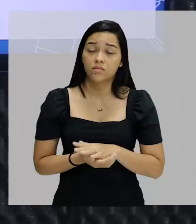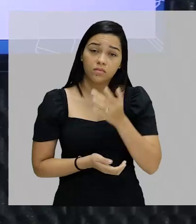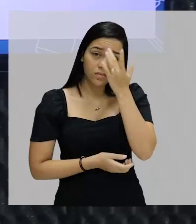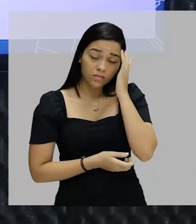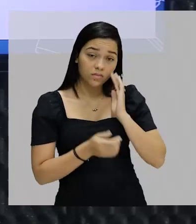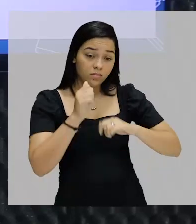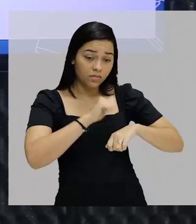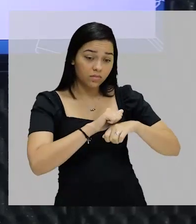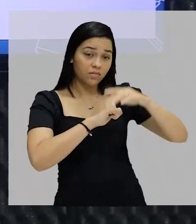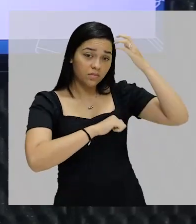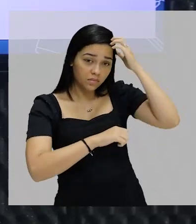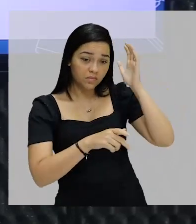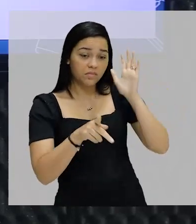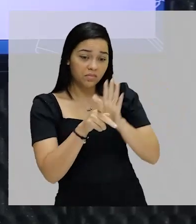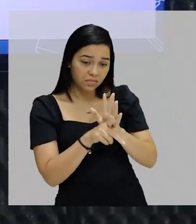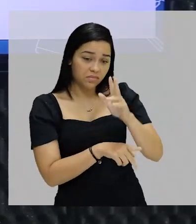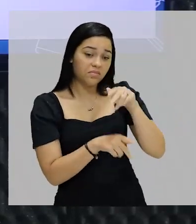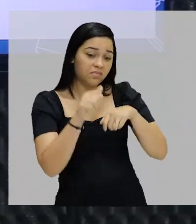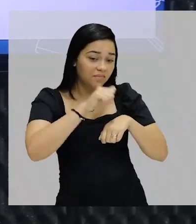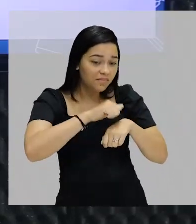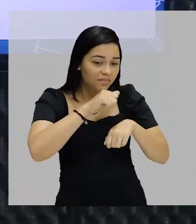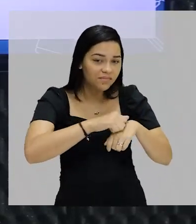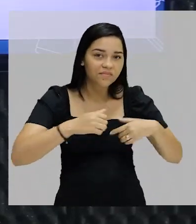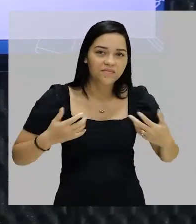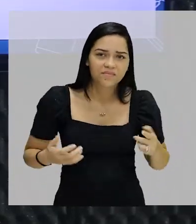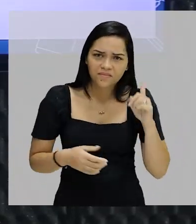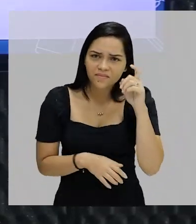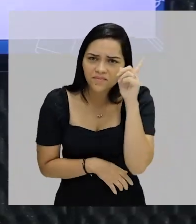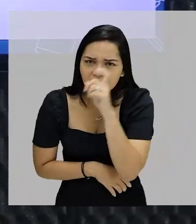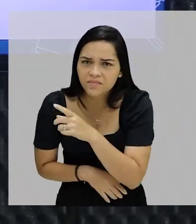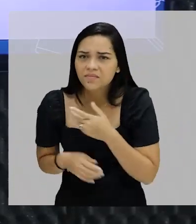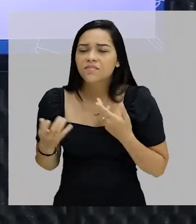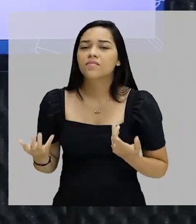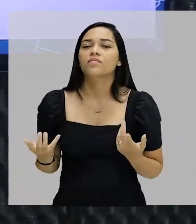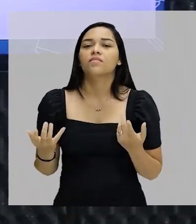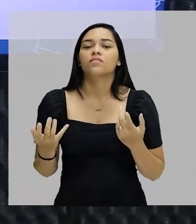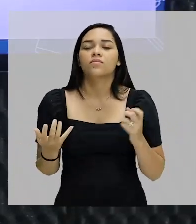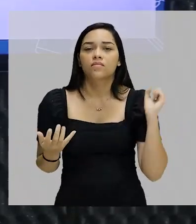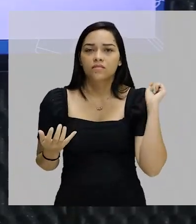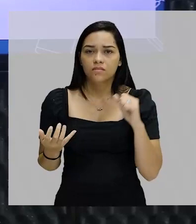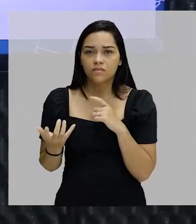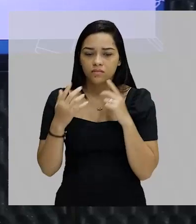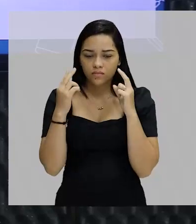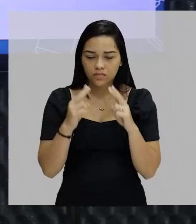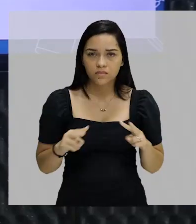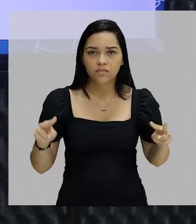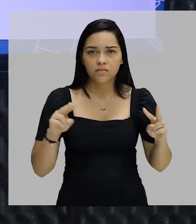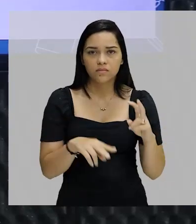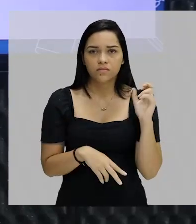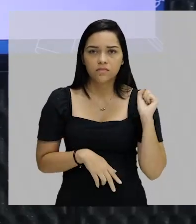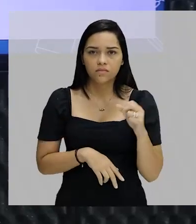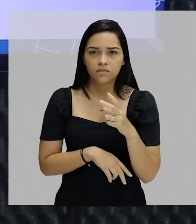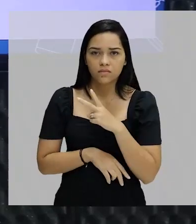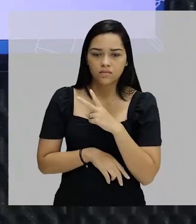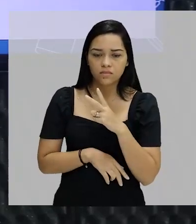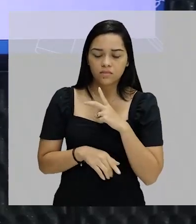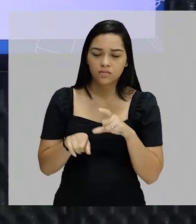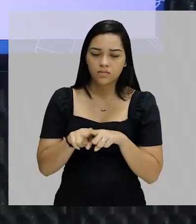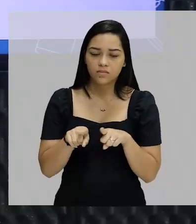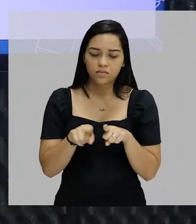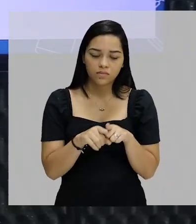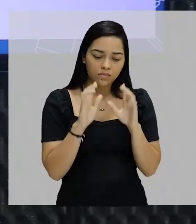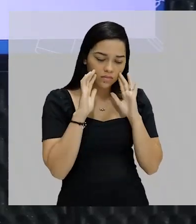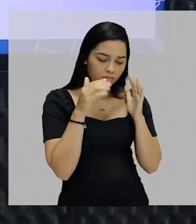o pobre é culpado pela própria pobreza. Está vendo como é difícil? Mas é isso, essa visão passa a ser mais individual e menos